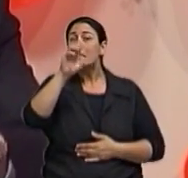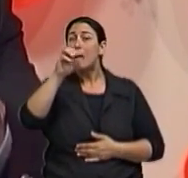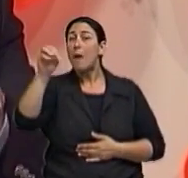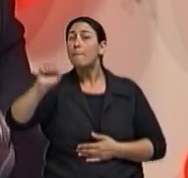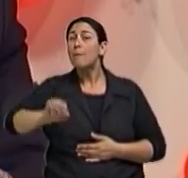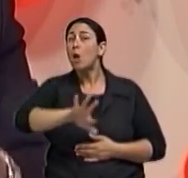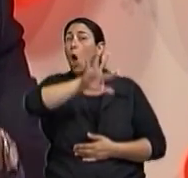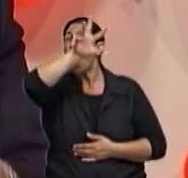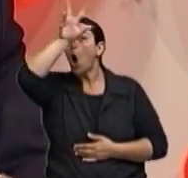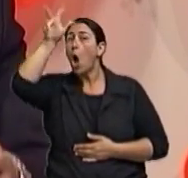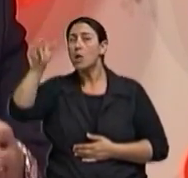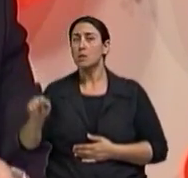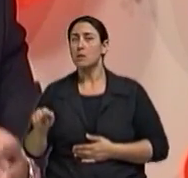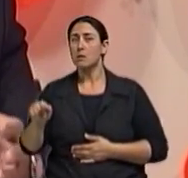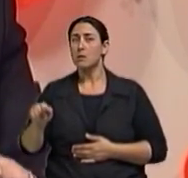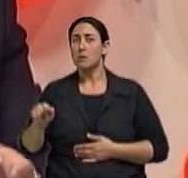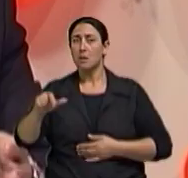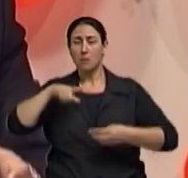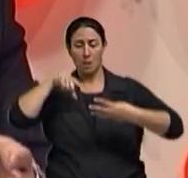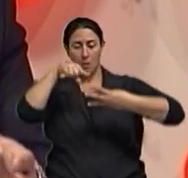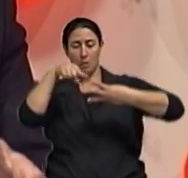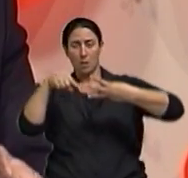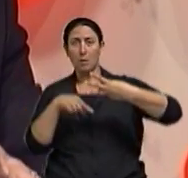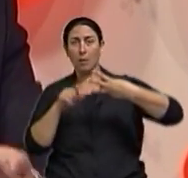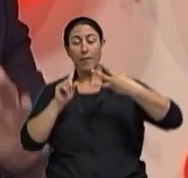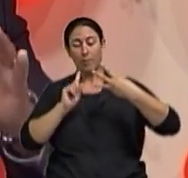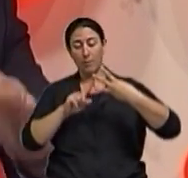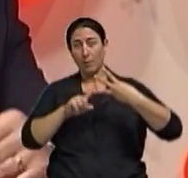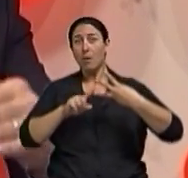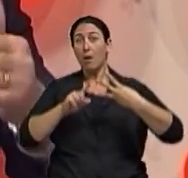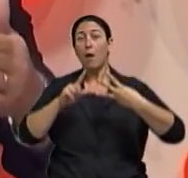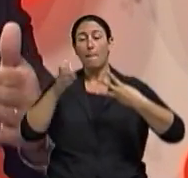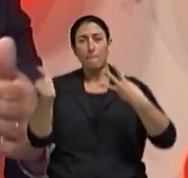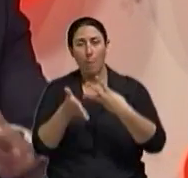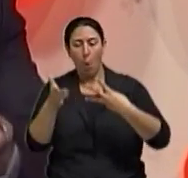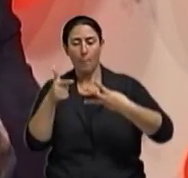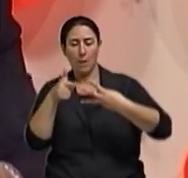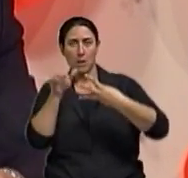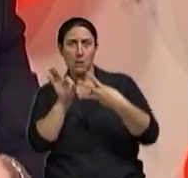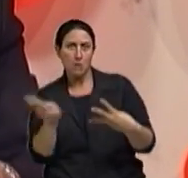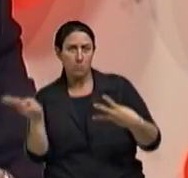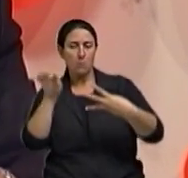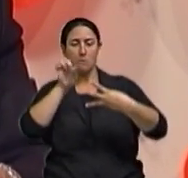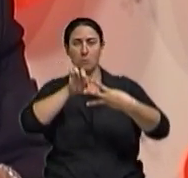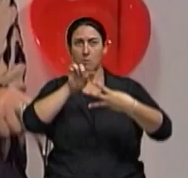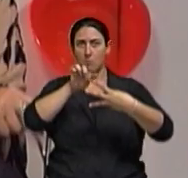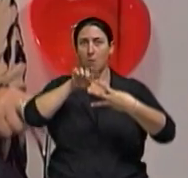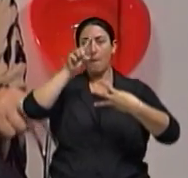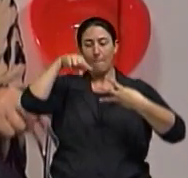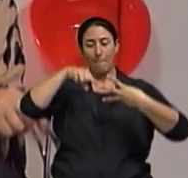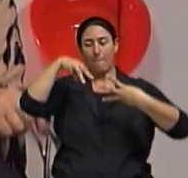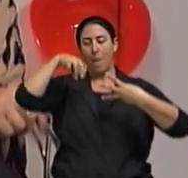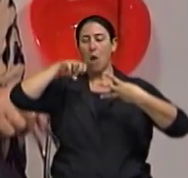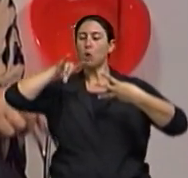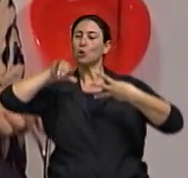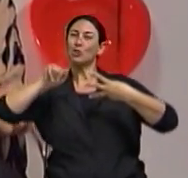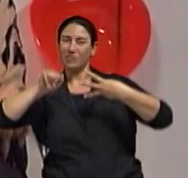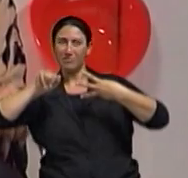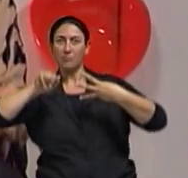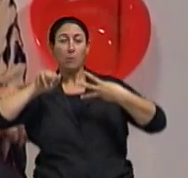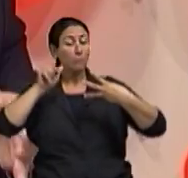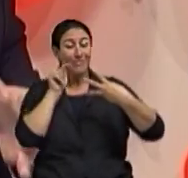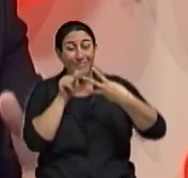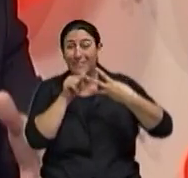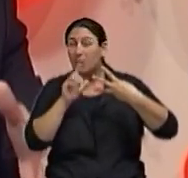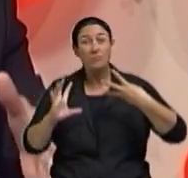classe média completamente analfabeta financeiramente. Eu já nem digo o aposentado que é analfabeto financeiro, mas a